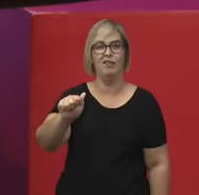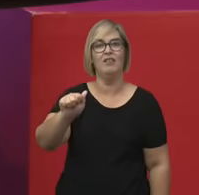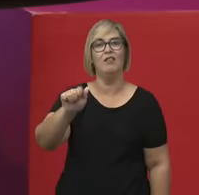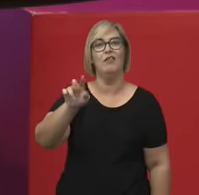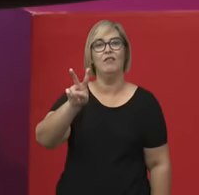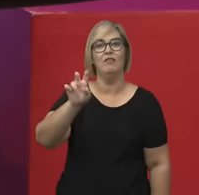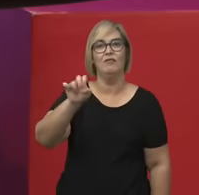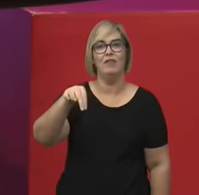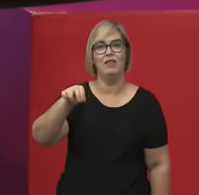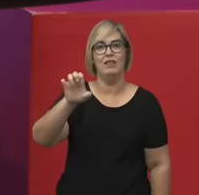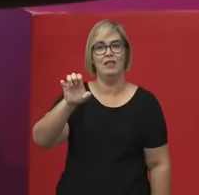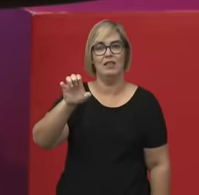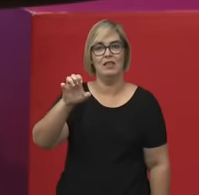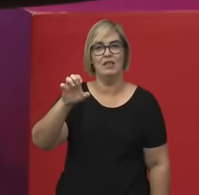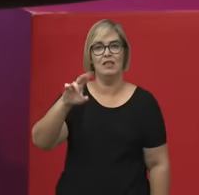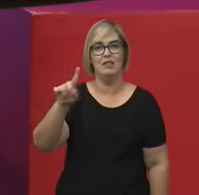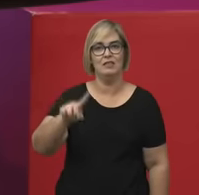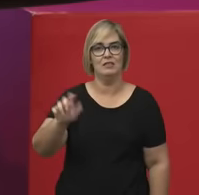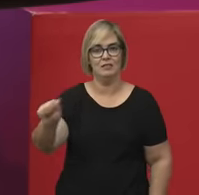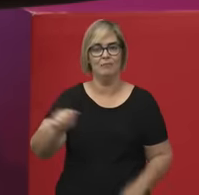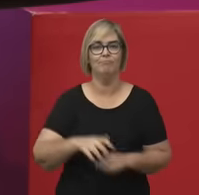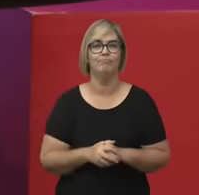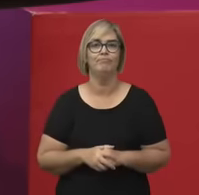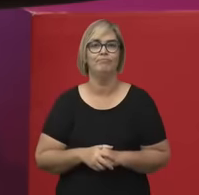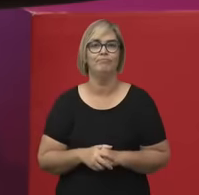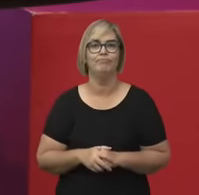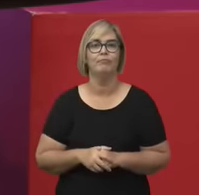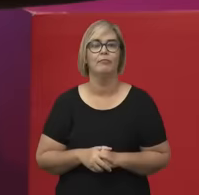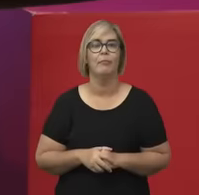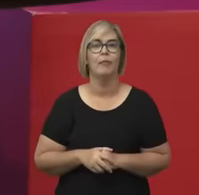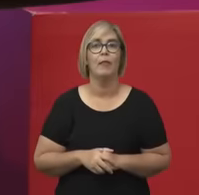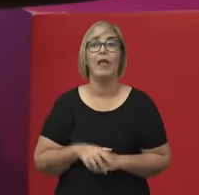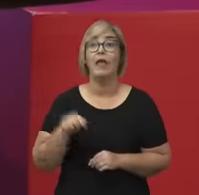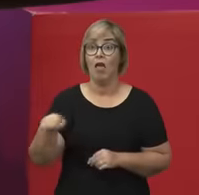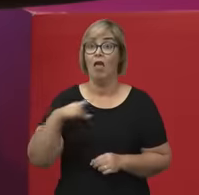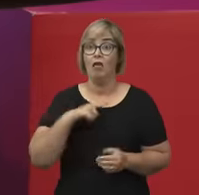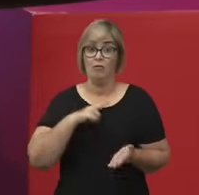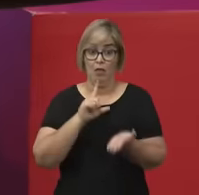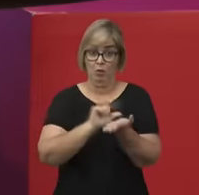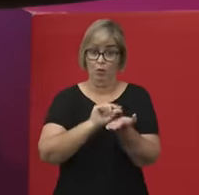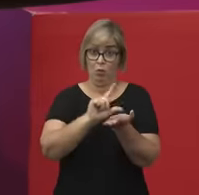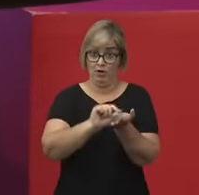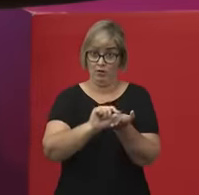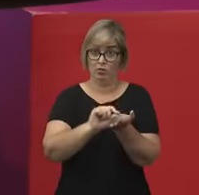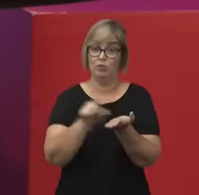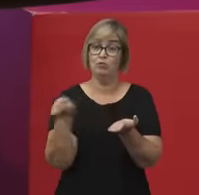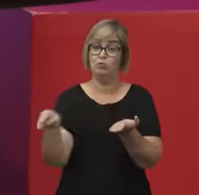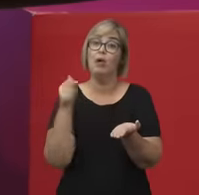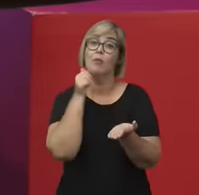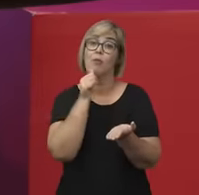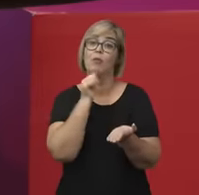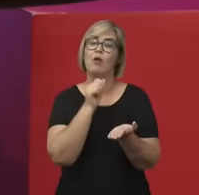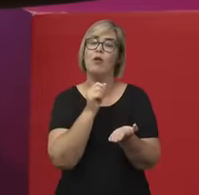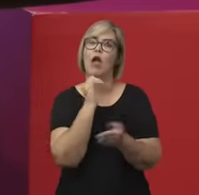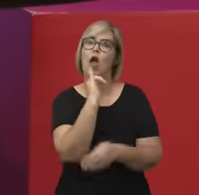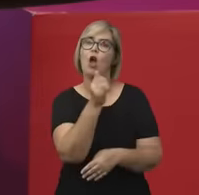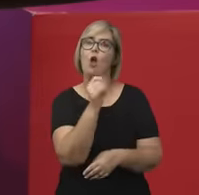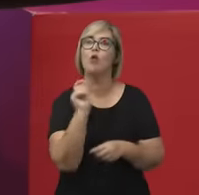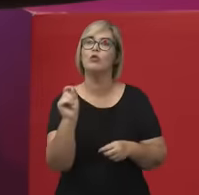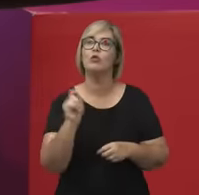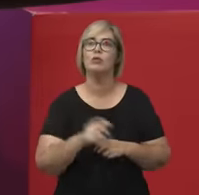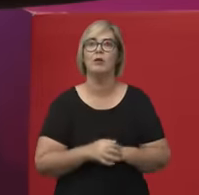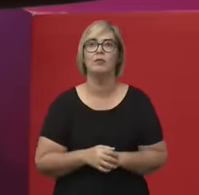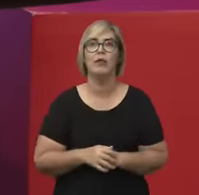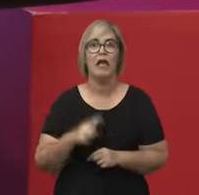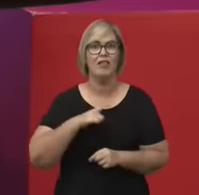artigo de 1996, Disappearing Inc., um artigo muito famoso, ela diz que o evento causou tanta comoção